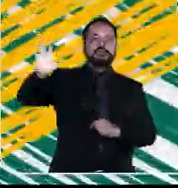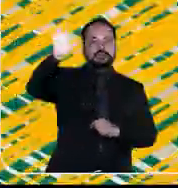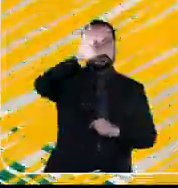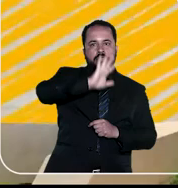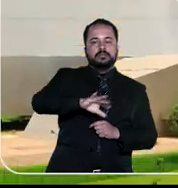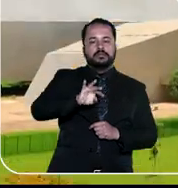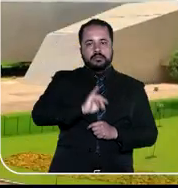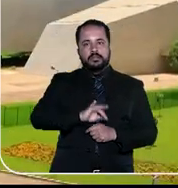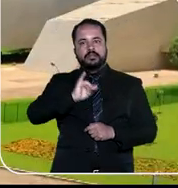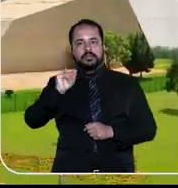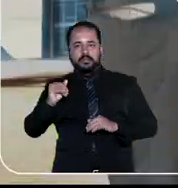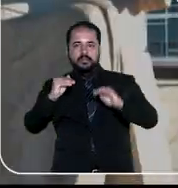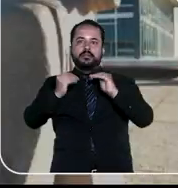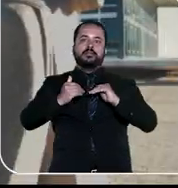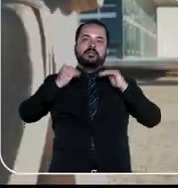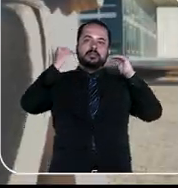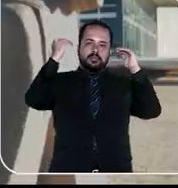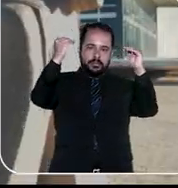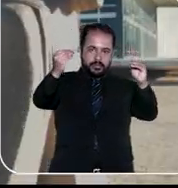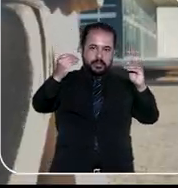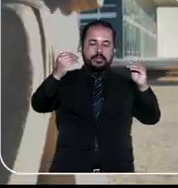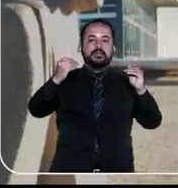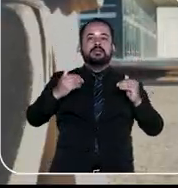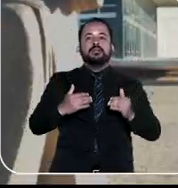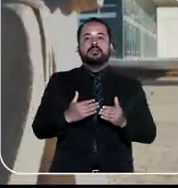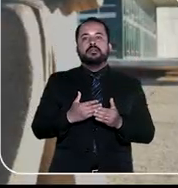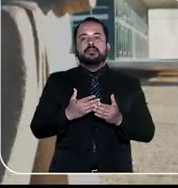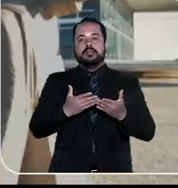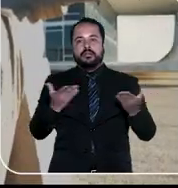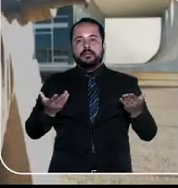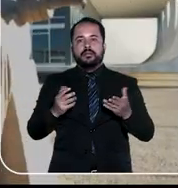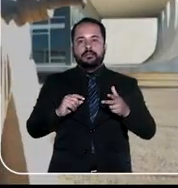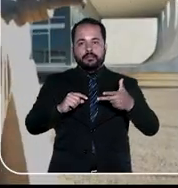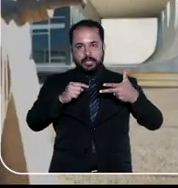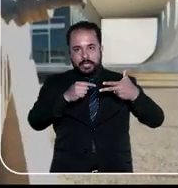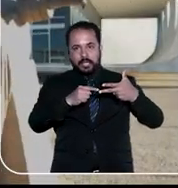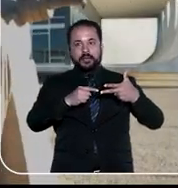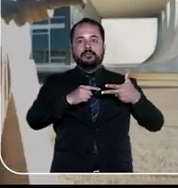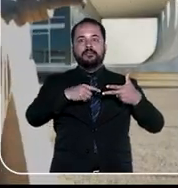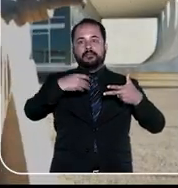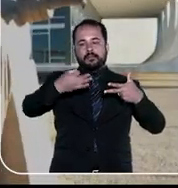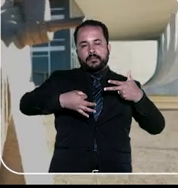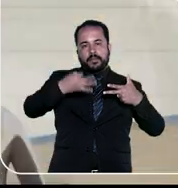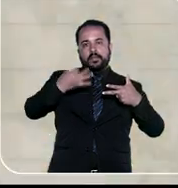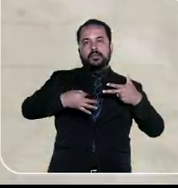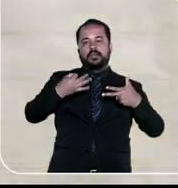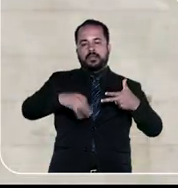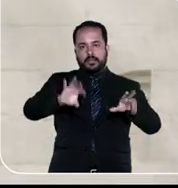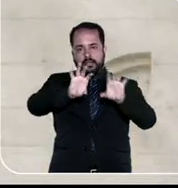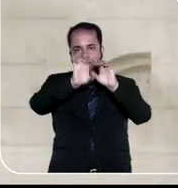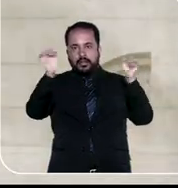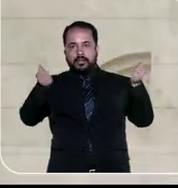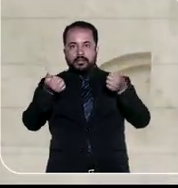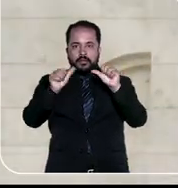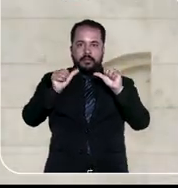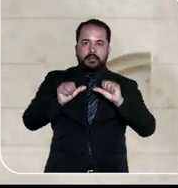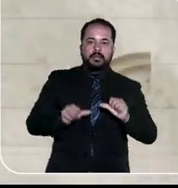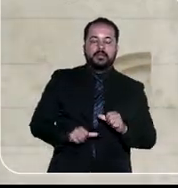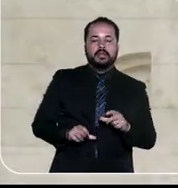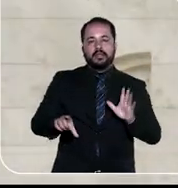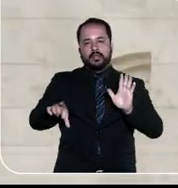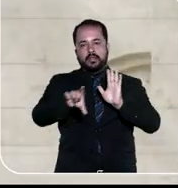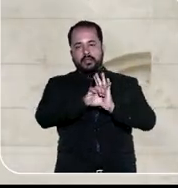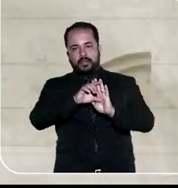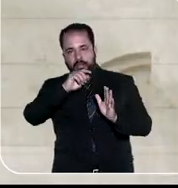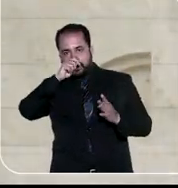O STJ e o Supremo Tribunal Federal, como eu disse, fazem parte do Poder Judiciário. E são cortes que avaliam se a